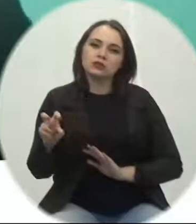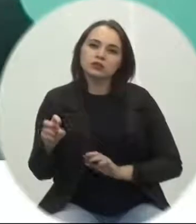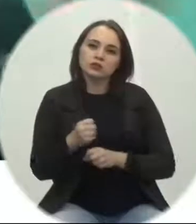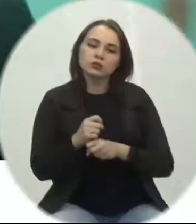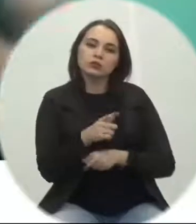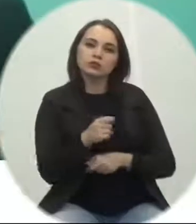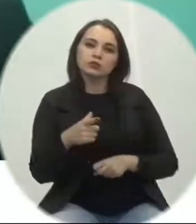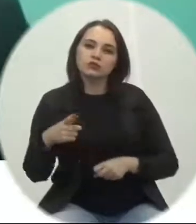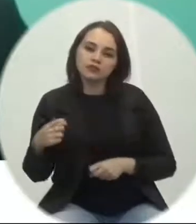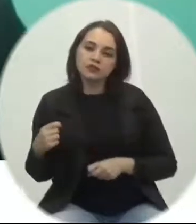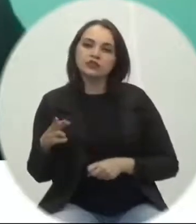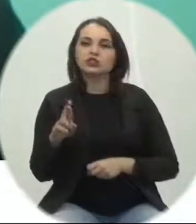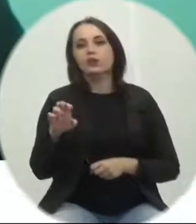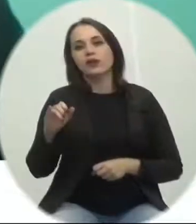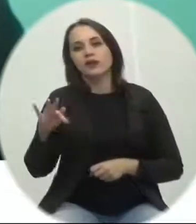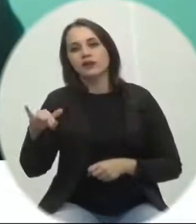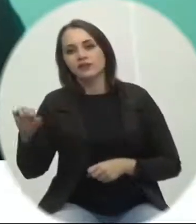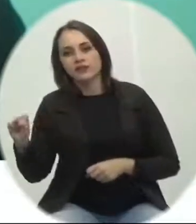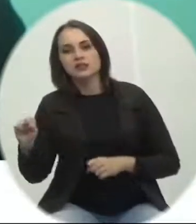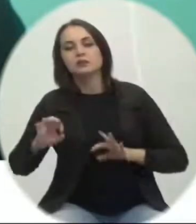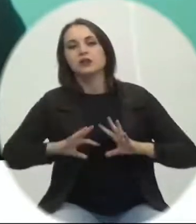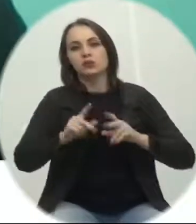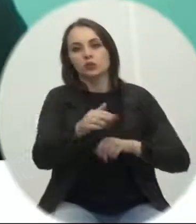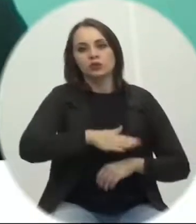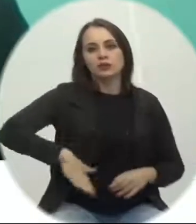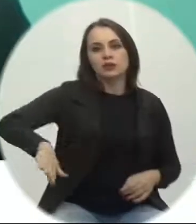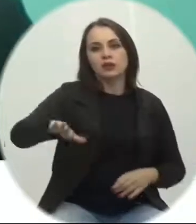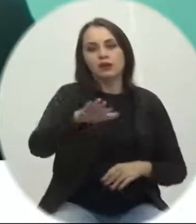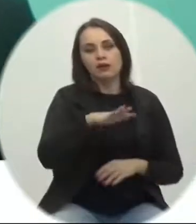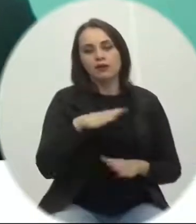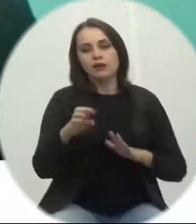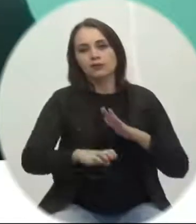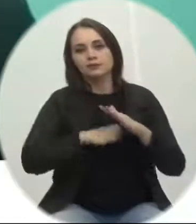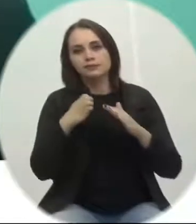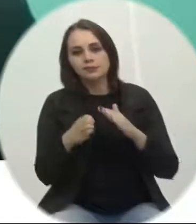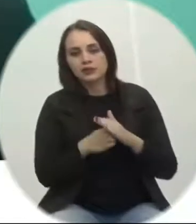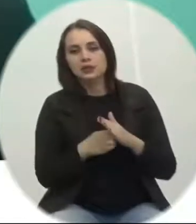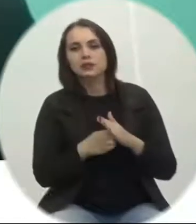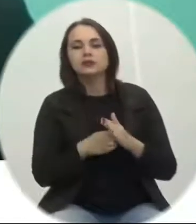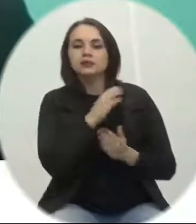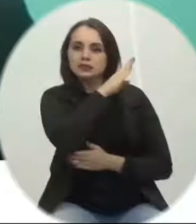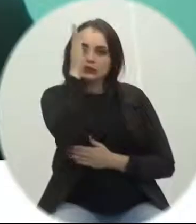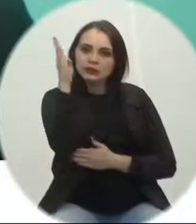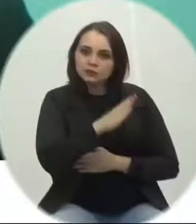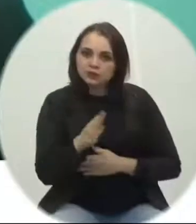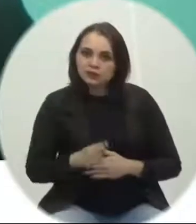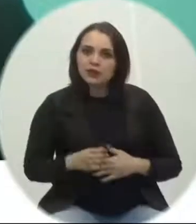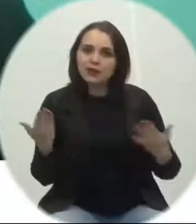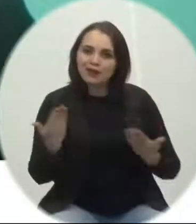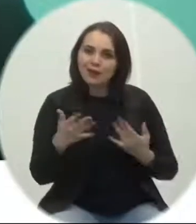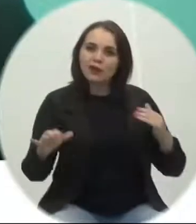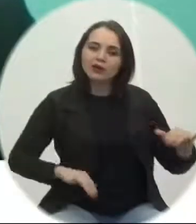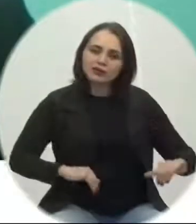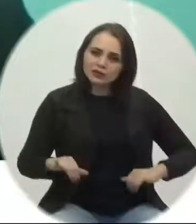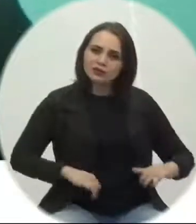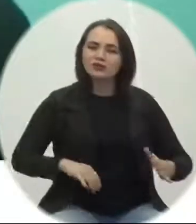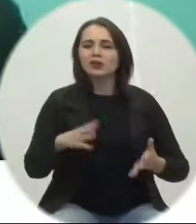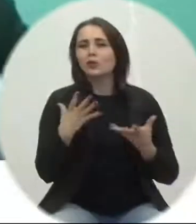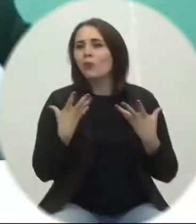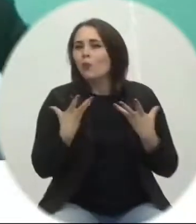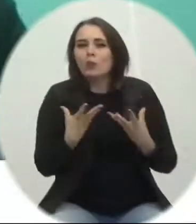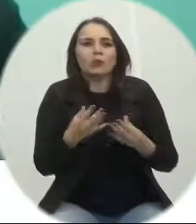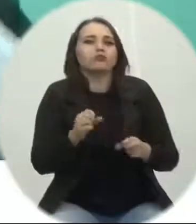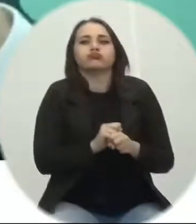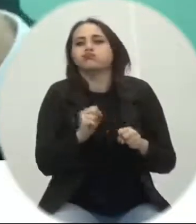um refis e que aí não é só para setor de eventos é um refis para todas as empresas brasileiras que estão sofrendo demais nessa pandemia